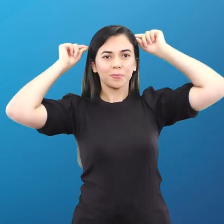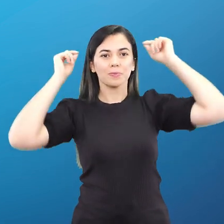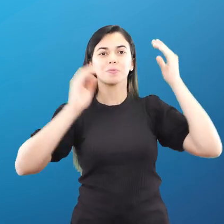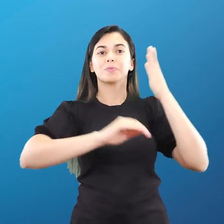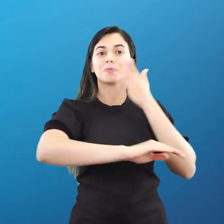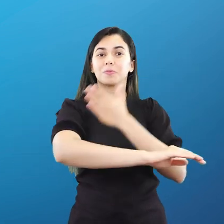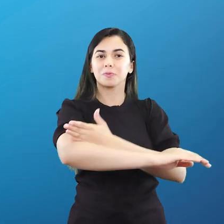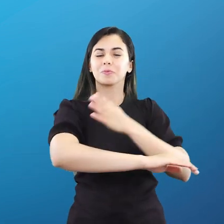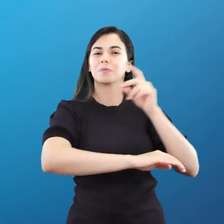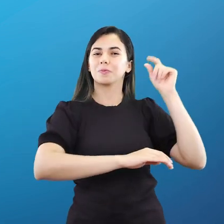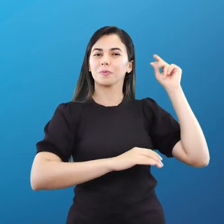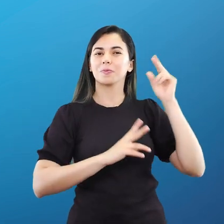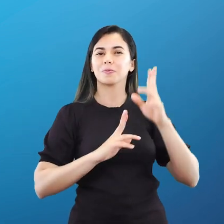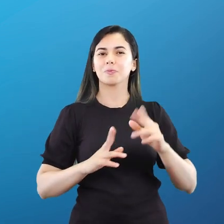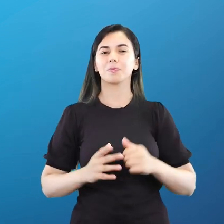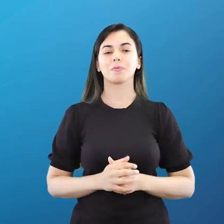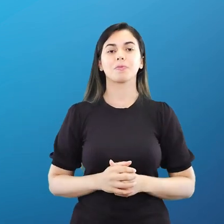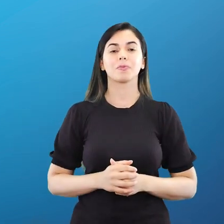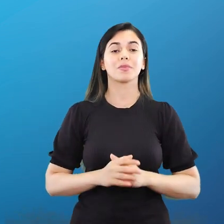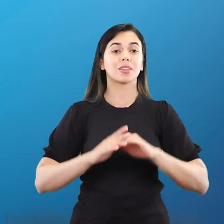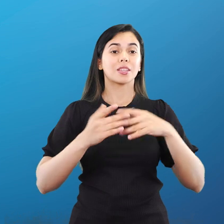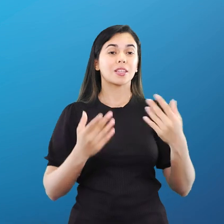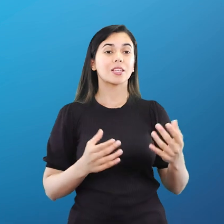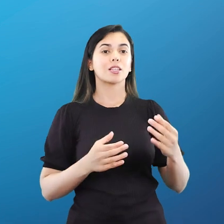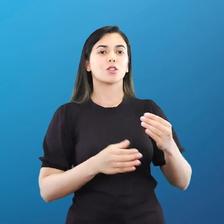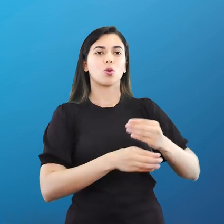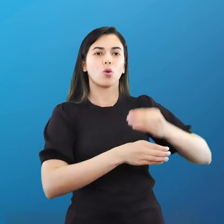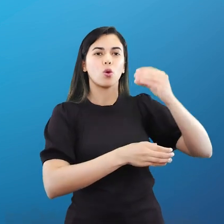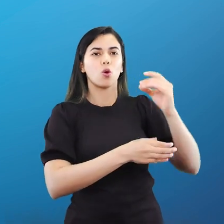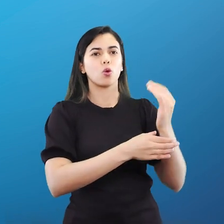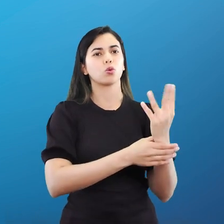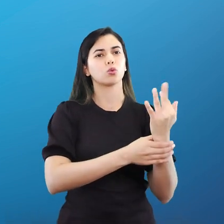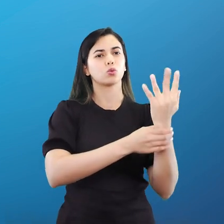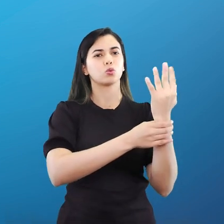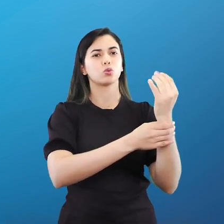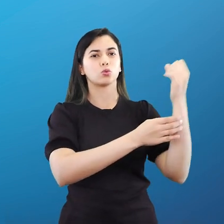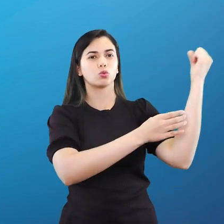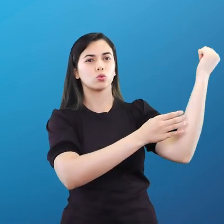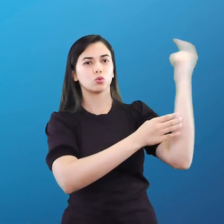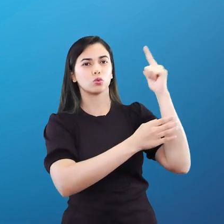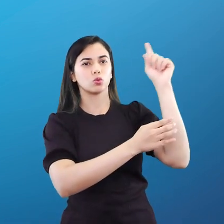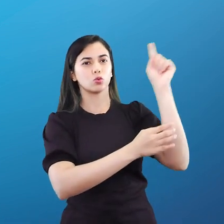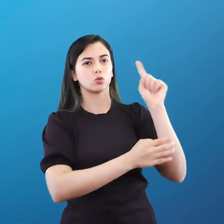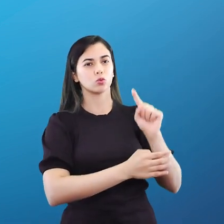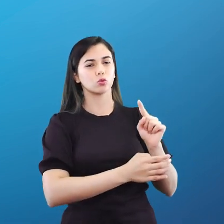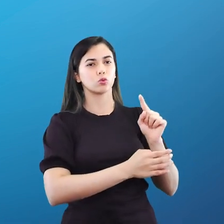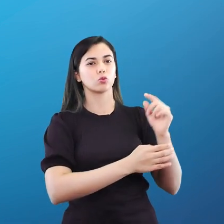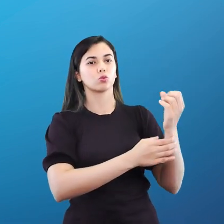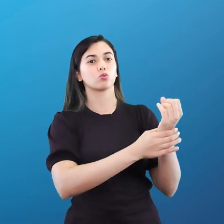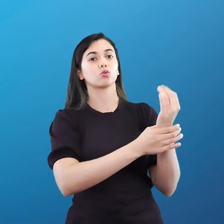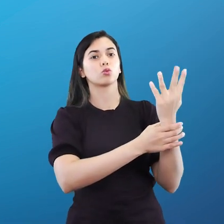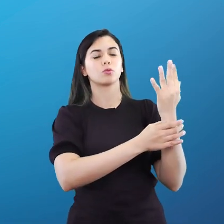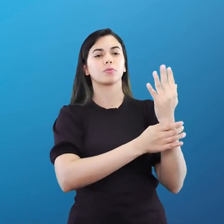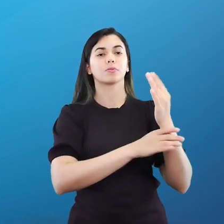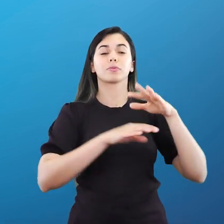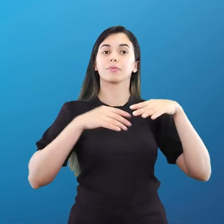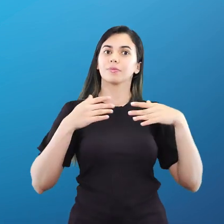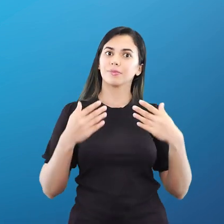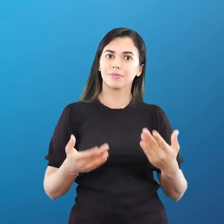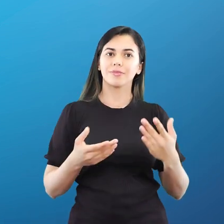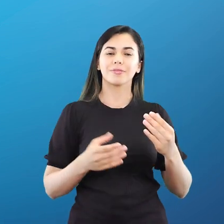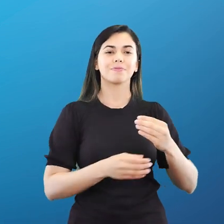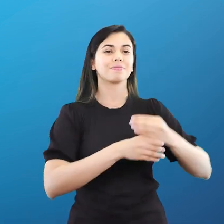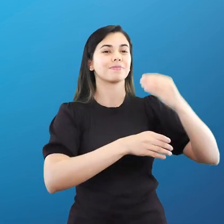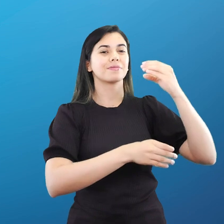E o acontece? Essa chama, ela é acesa com a luz do sol. Vamos ver aqui, ó. A chama olímpica será acesa pelos